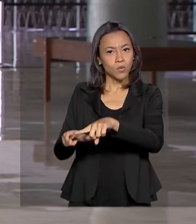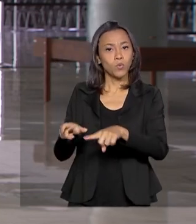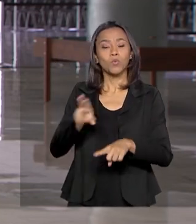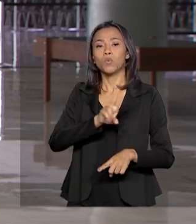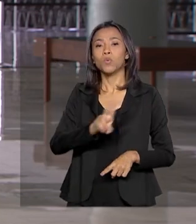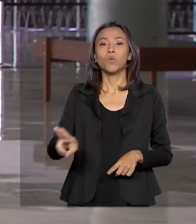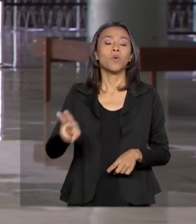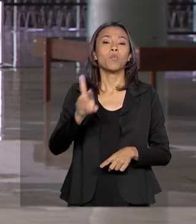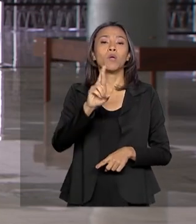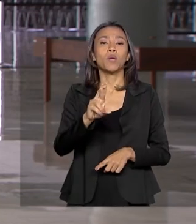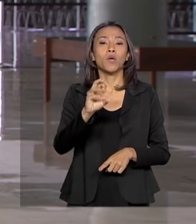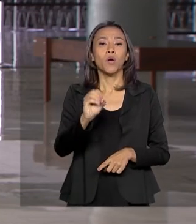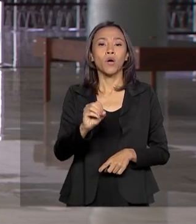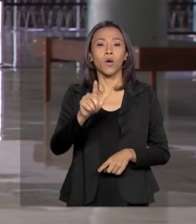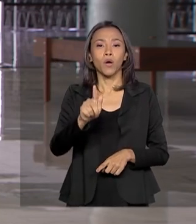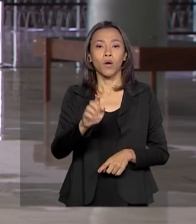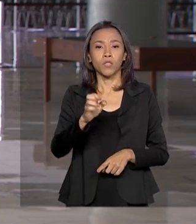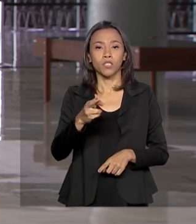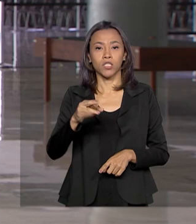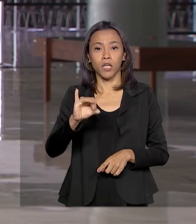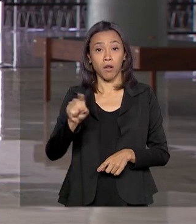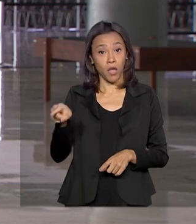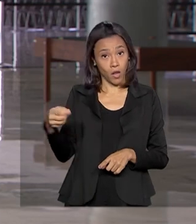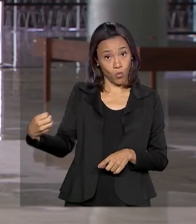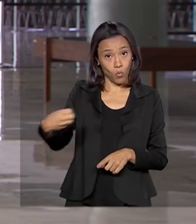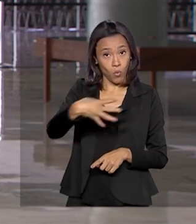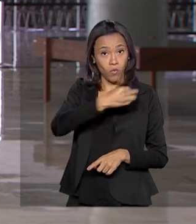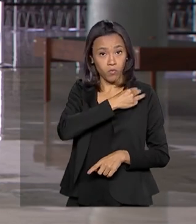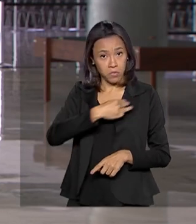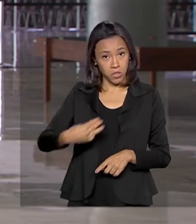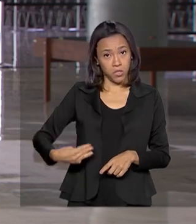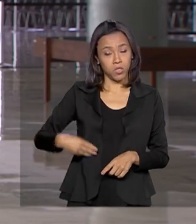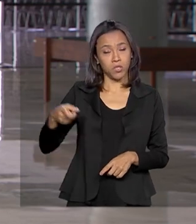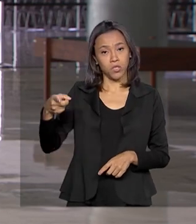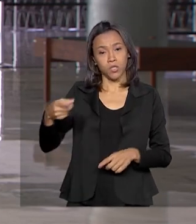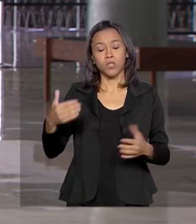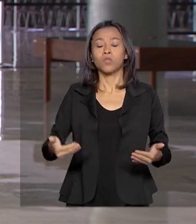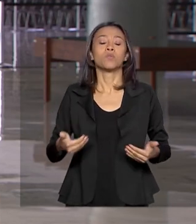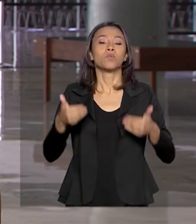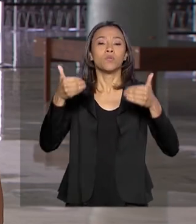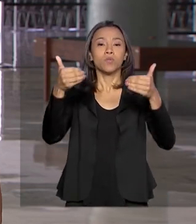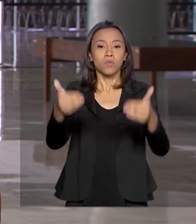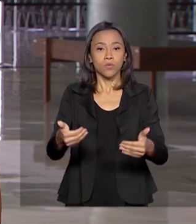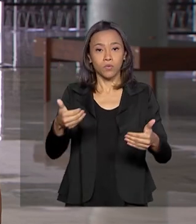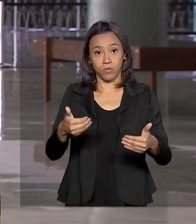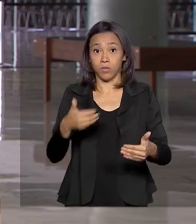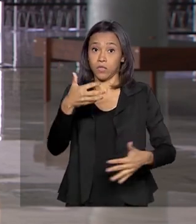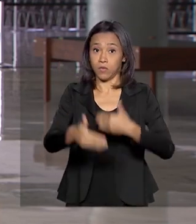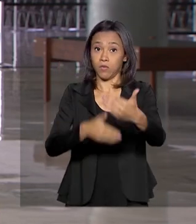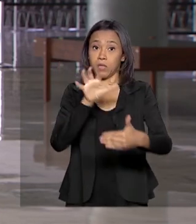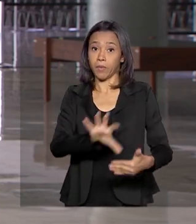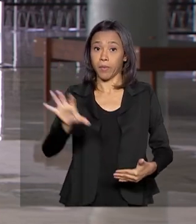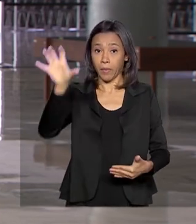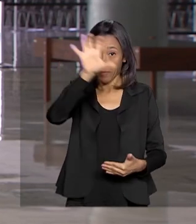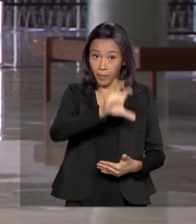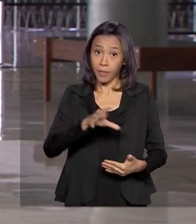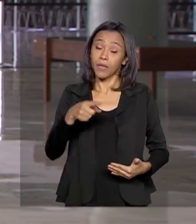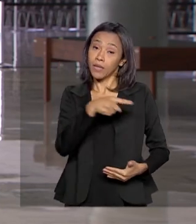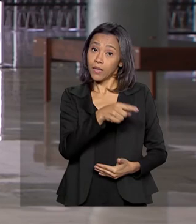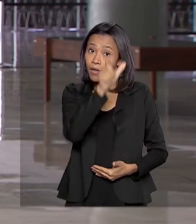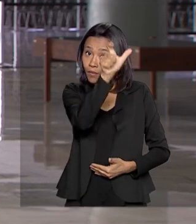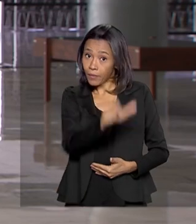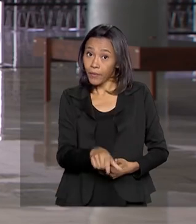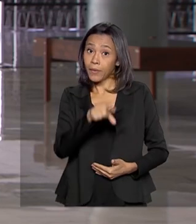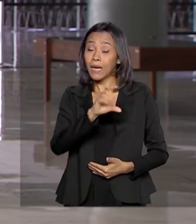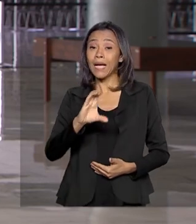novo ministro do desenvolvimento regional. Ele assume a pasta no lugar de Gustavo Canuto, que vai ser presidente da data